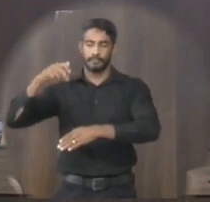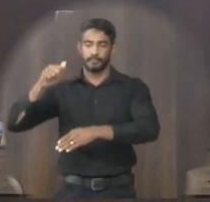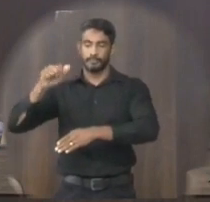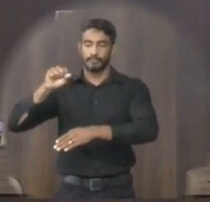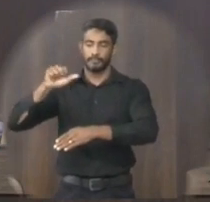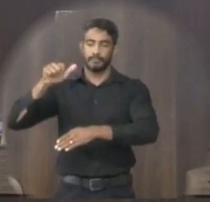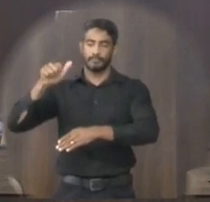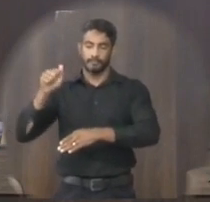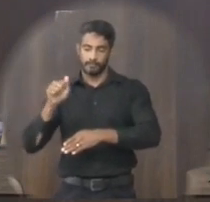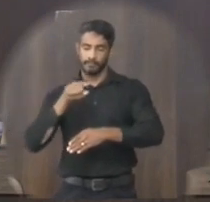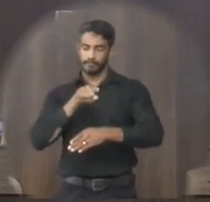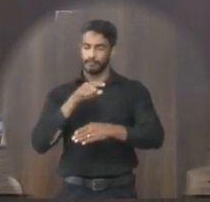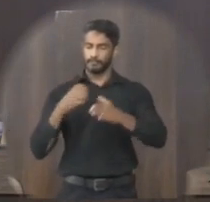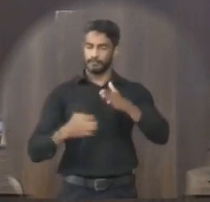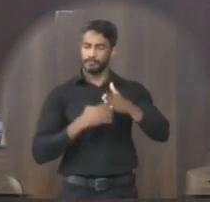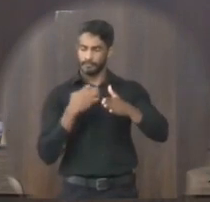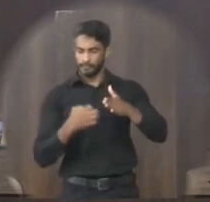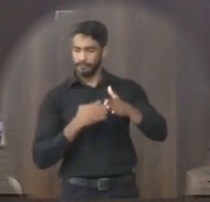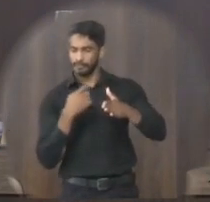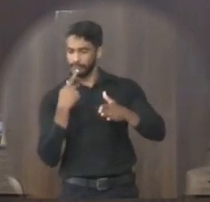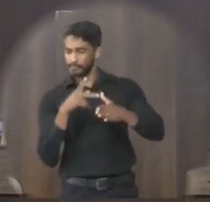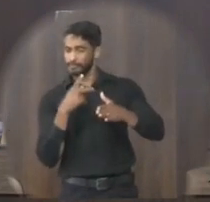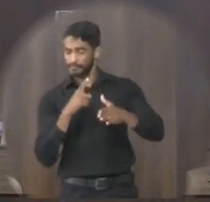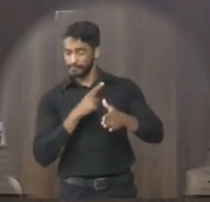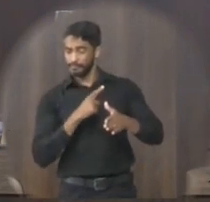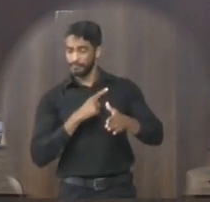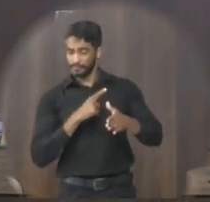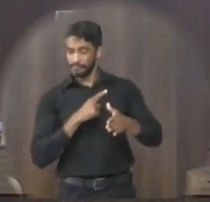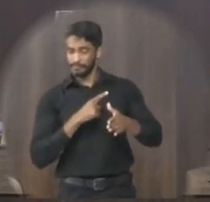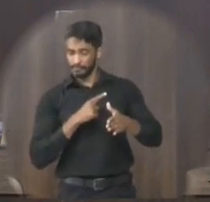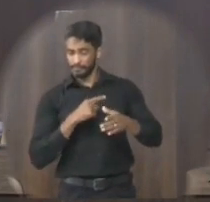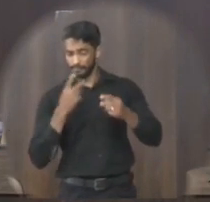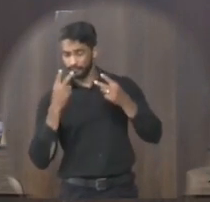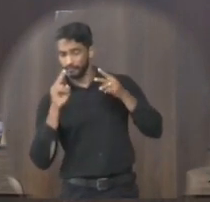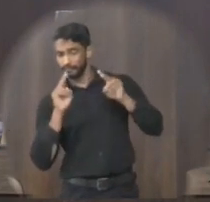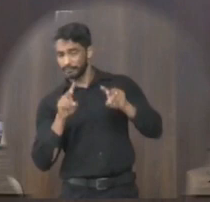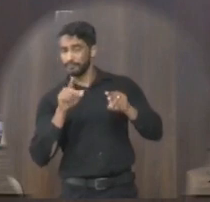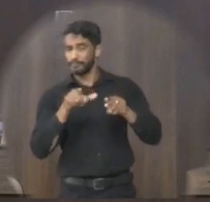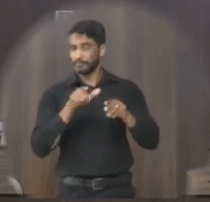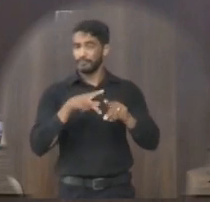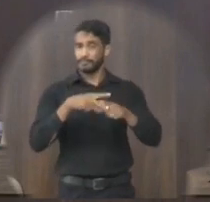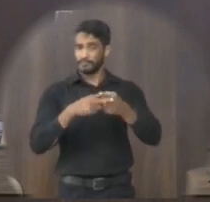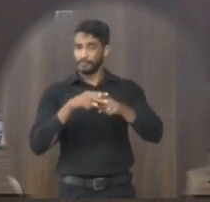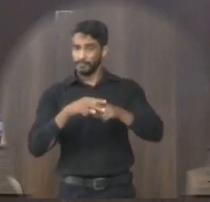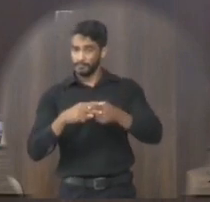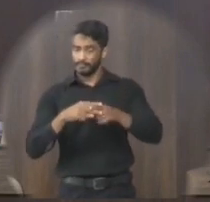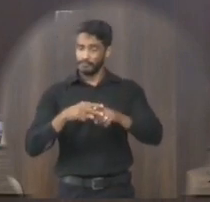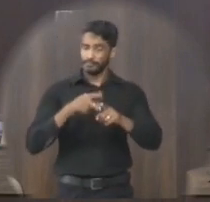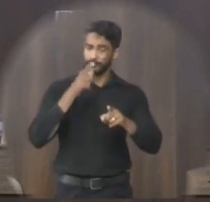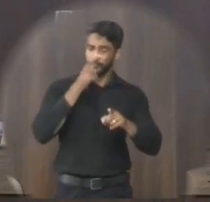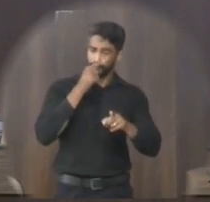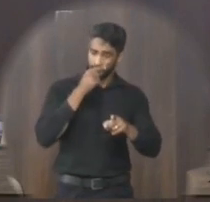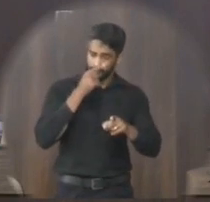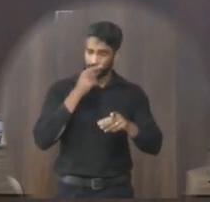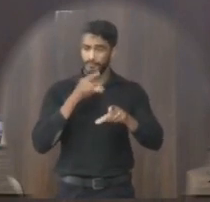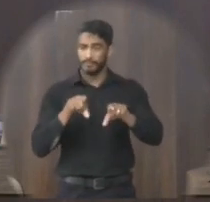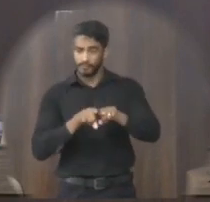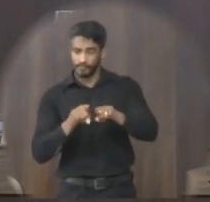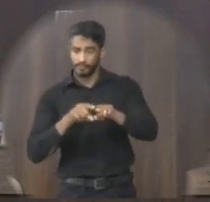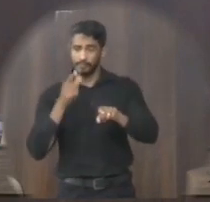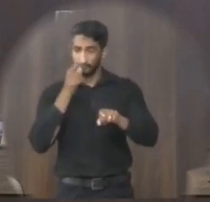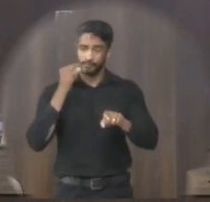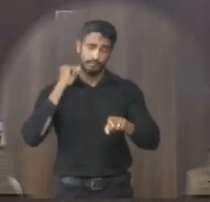levando em consideração que segundo o relato trazido do Isaías Parlamentar após realização das obras de manutenção da azeite de abatecimento de algo esgoto a